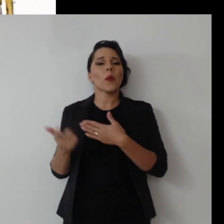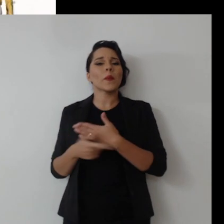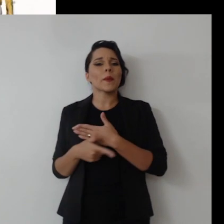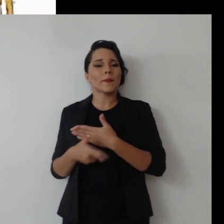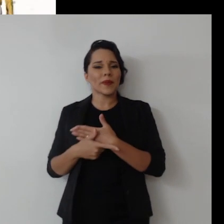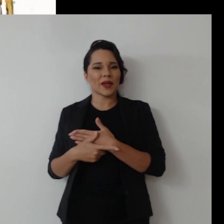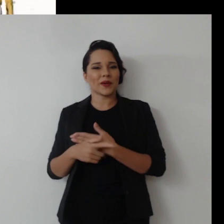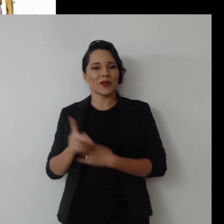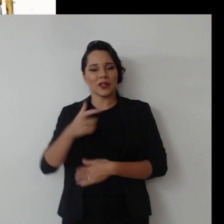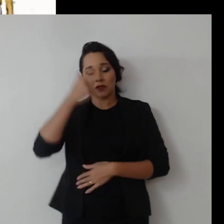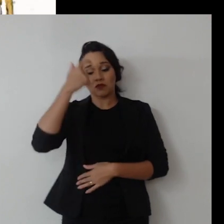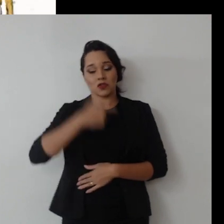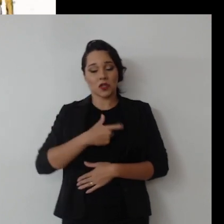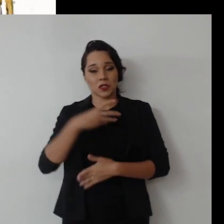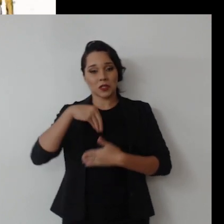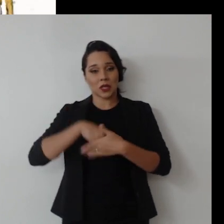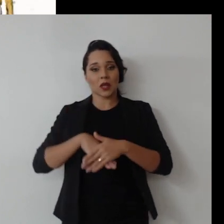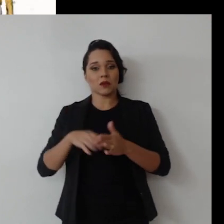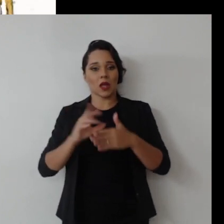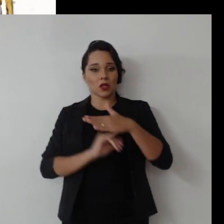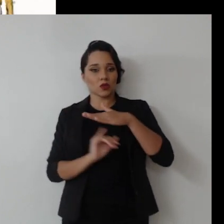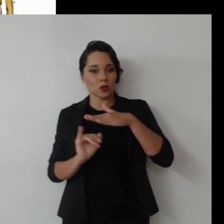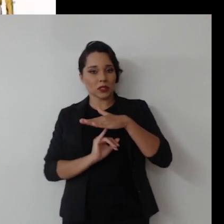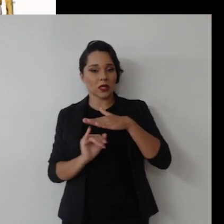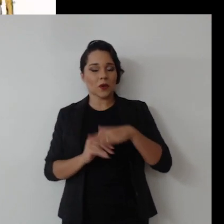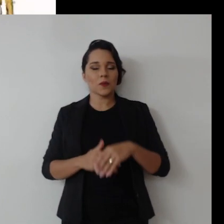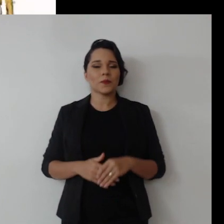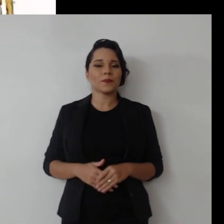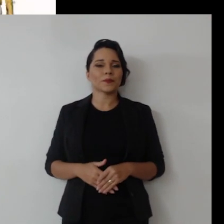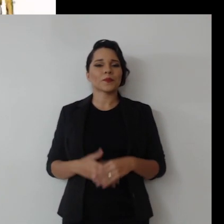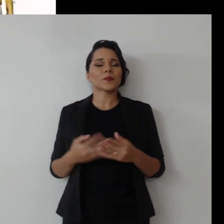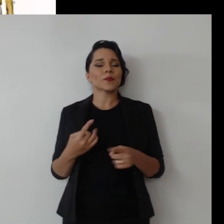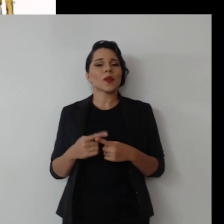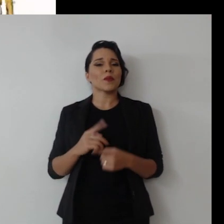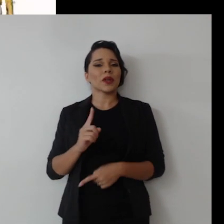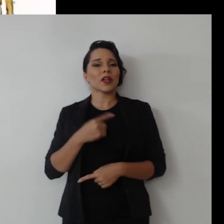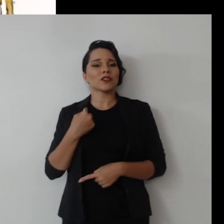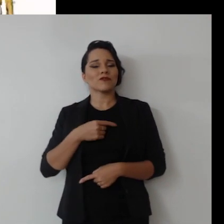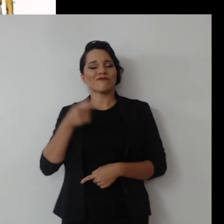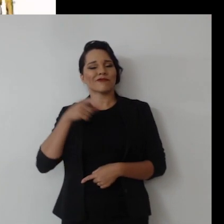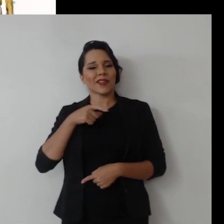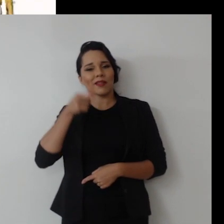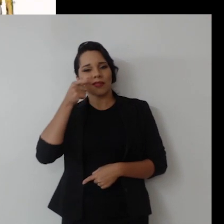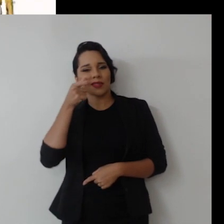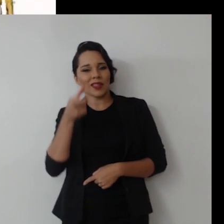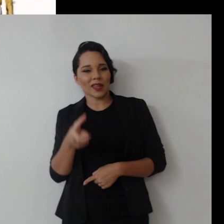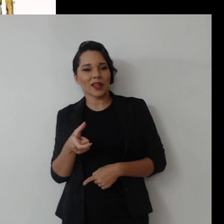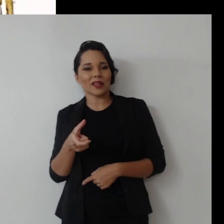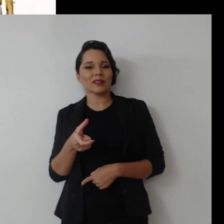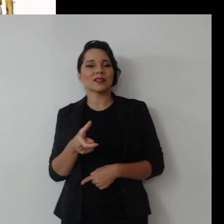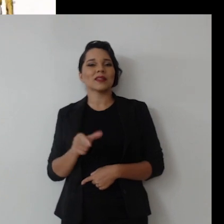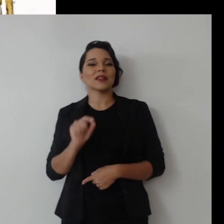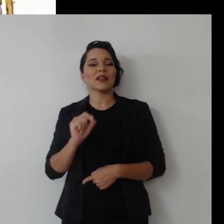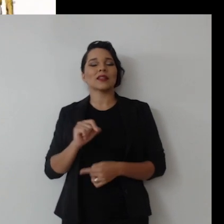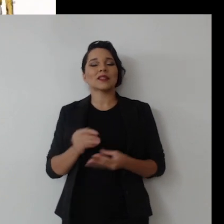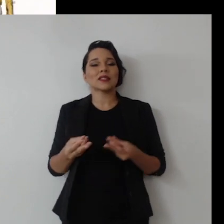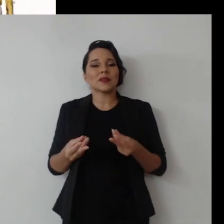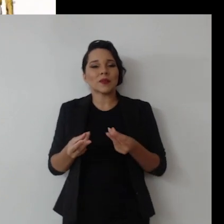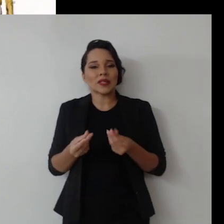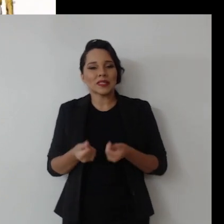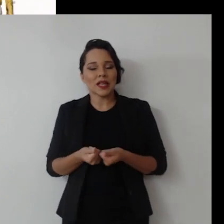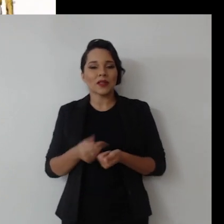papel que nós exercemos na nossa instituição, a gente está interessado e tem que estar